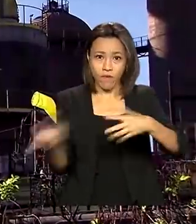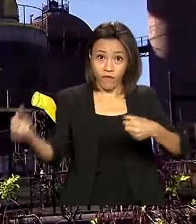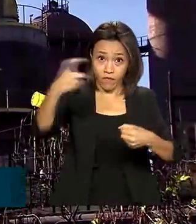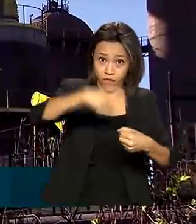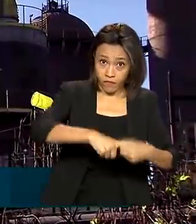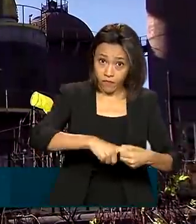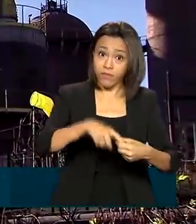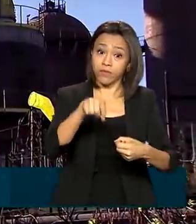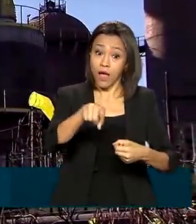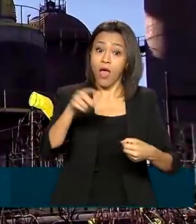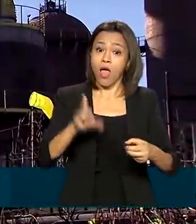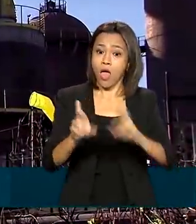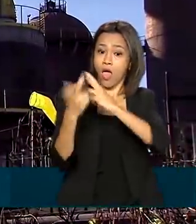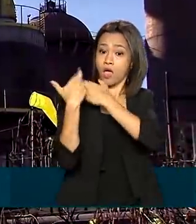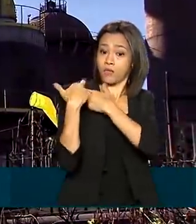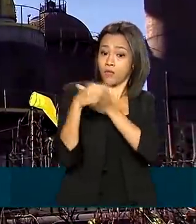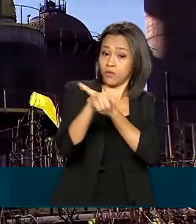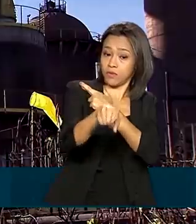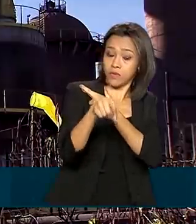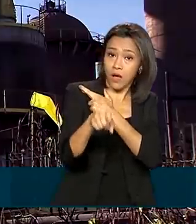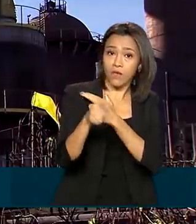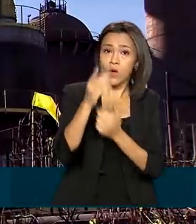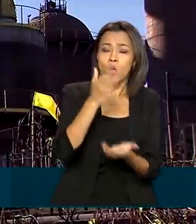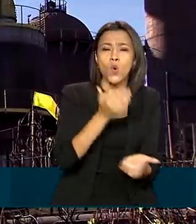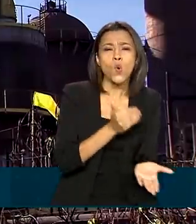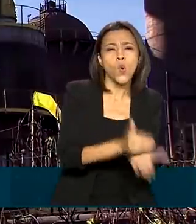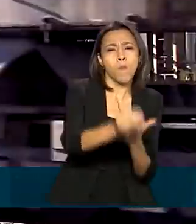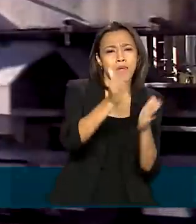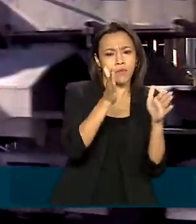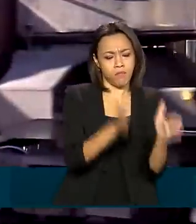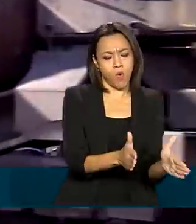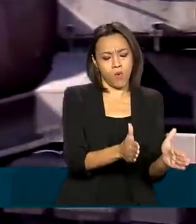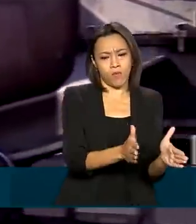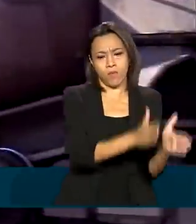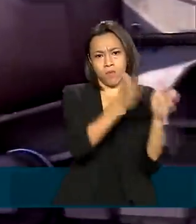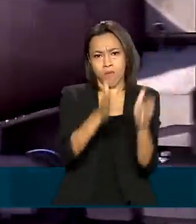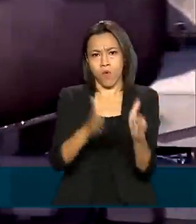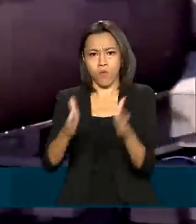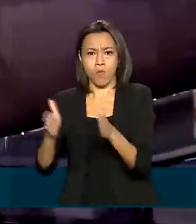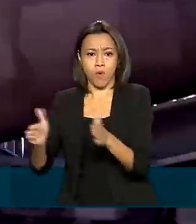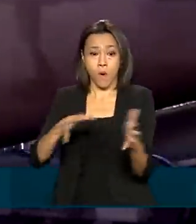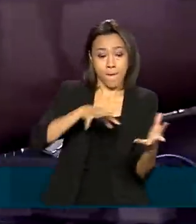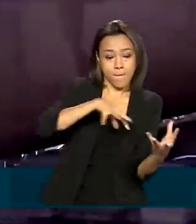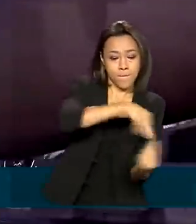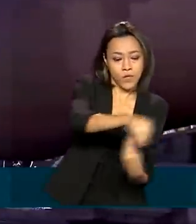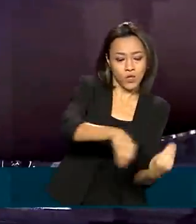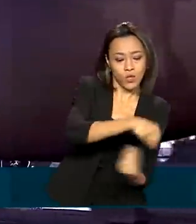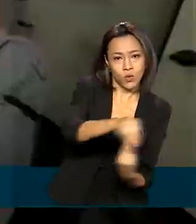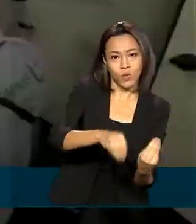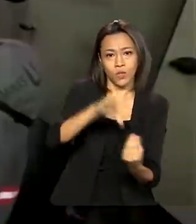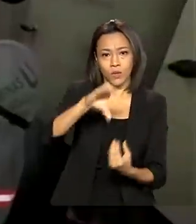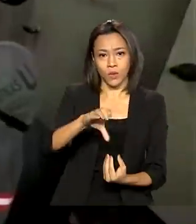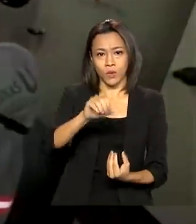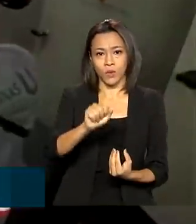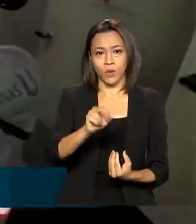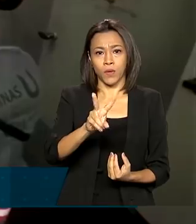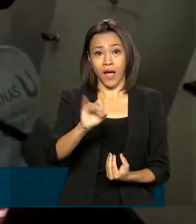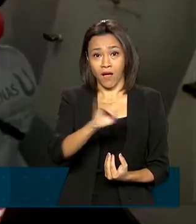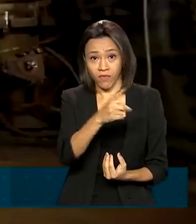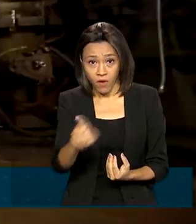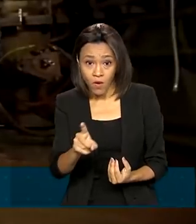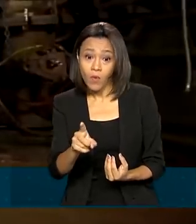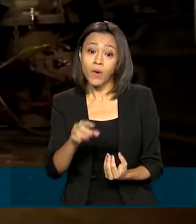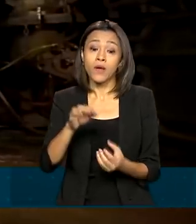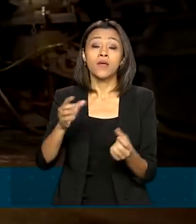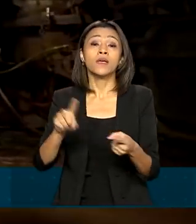Afinal, ele é responsável pela etapa inicial do processo siderúrgico, realizando a mistura do carvão com o minério que cria o ferro